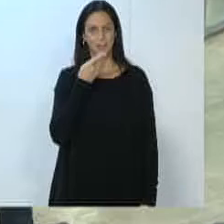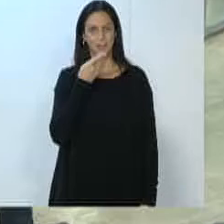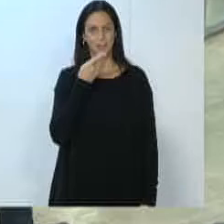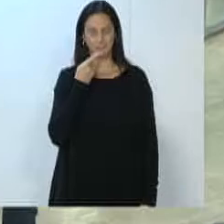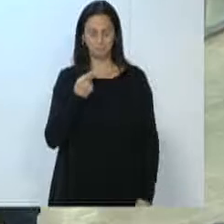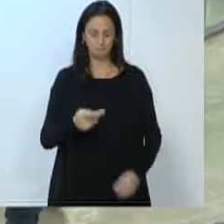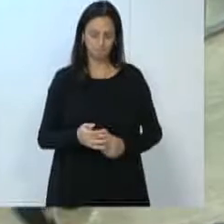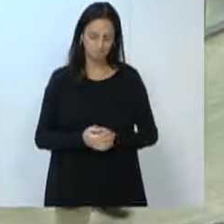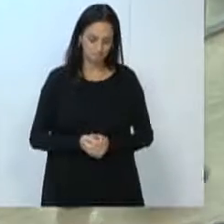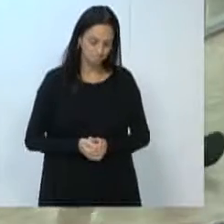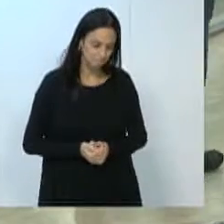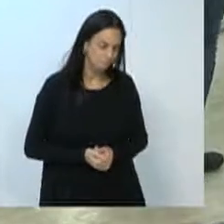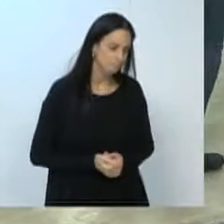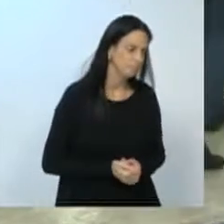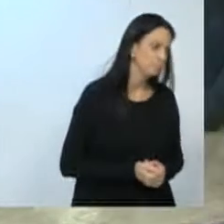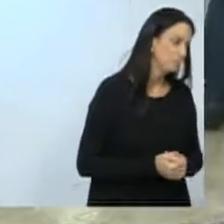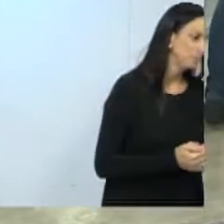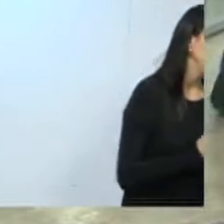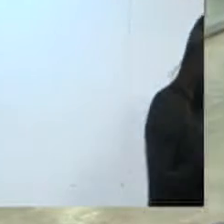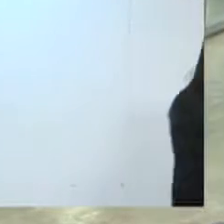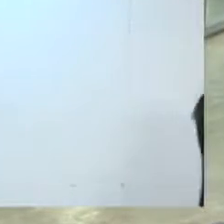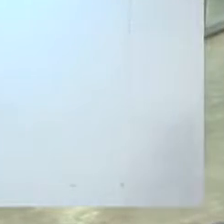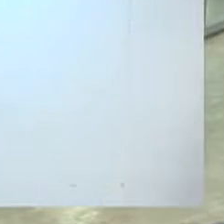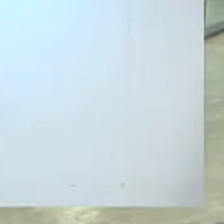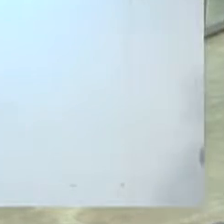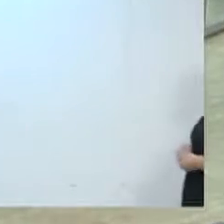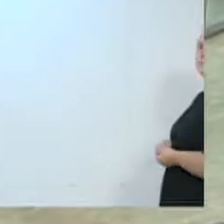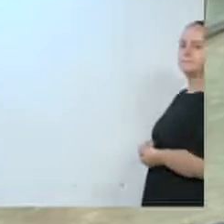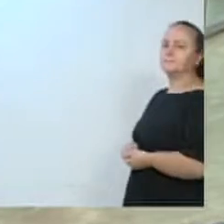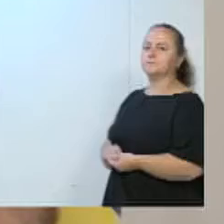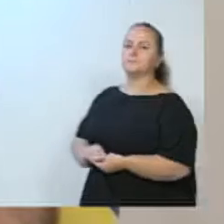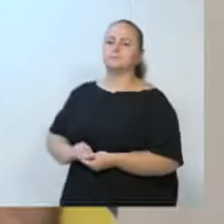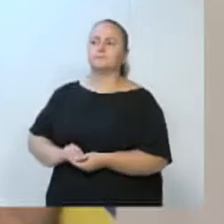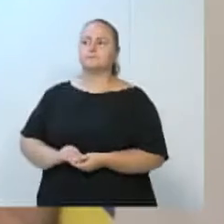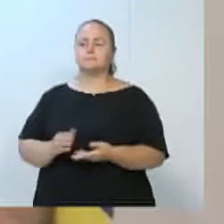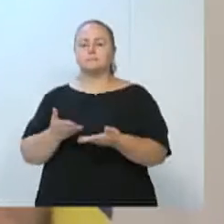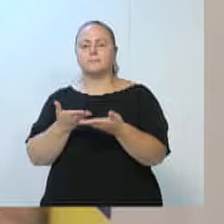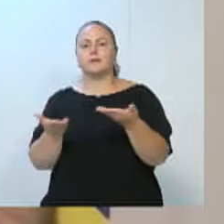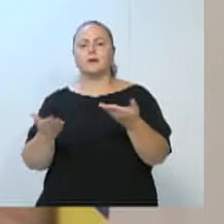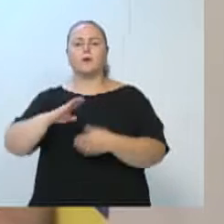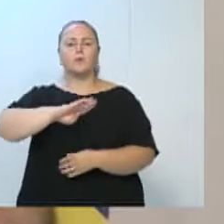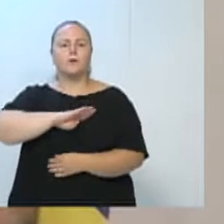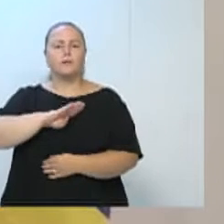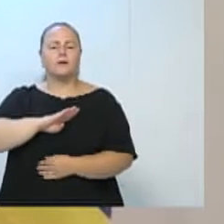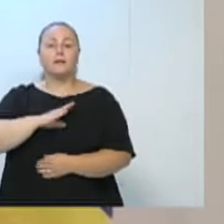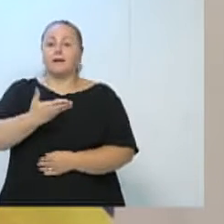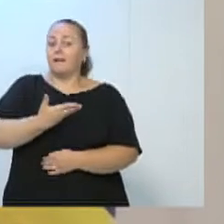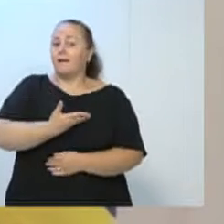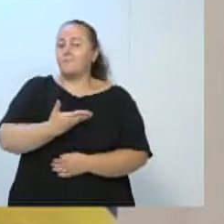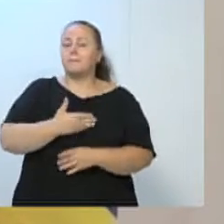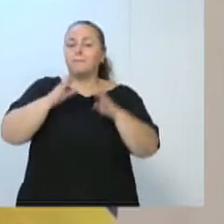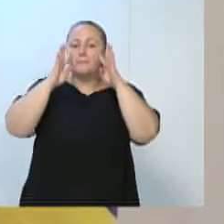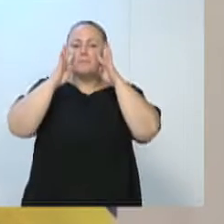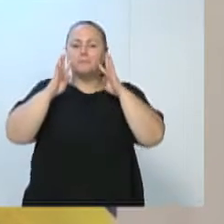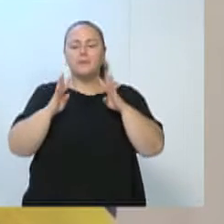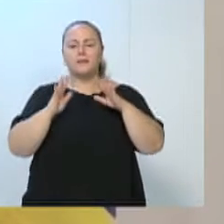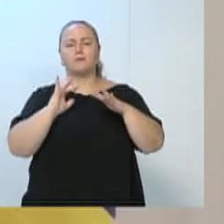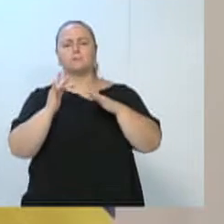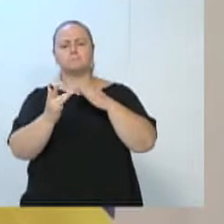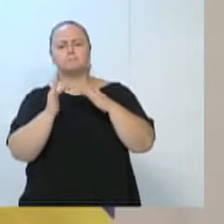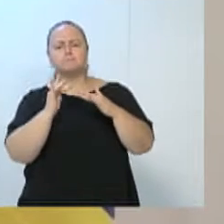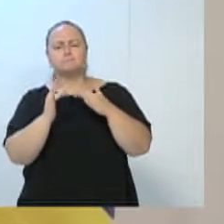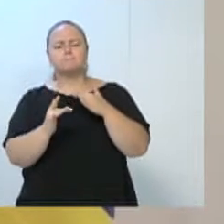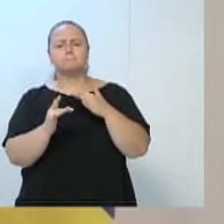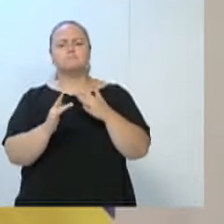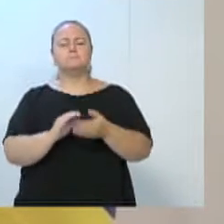Oi, cumprimentar o presidente dessa casa, colegas vereadores, amigos que nos acompanham pela TVL, na rede social, enfim.